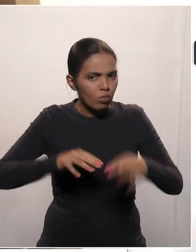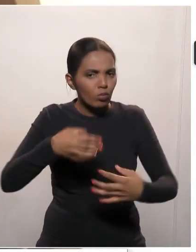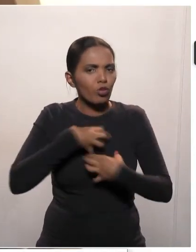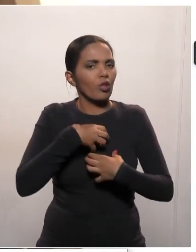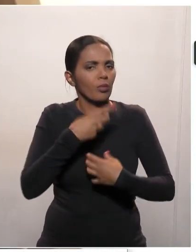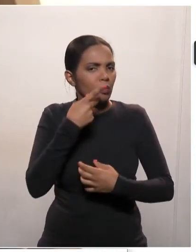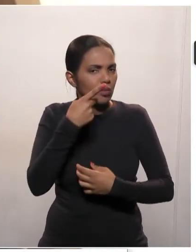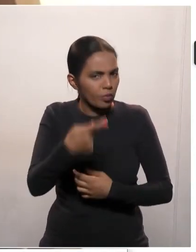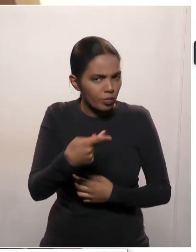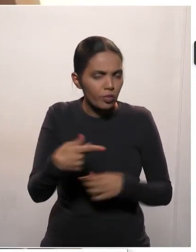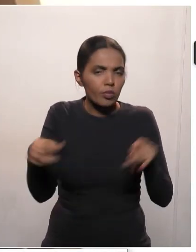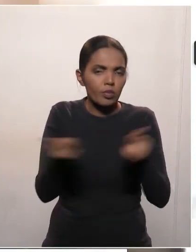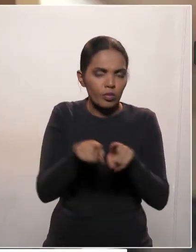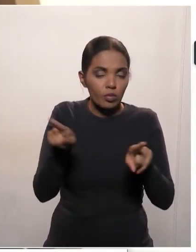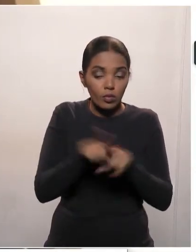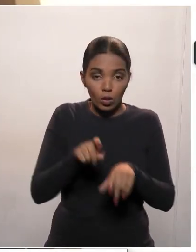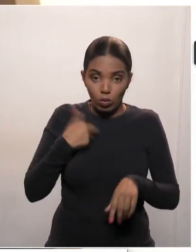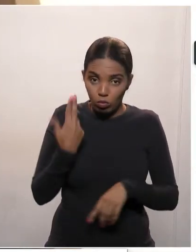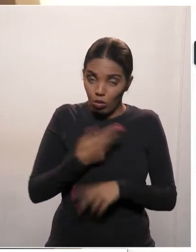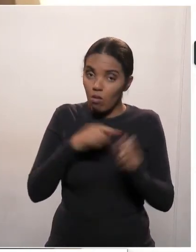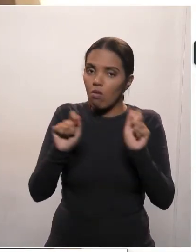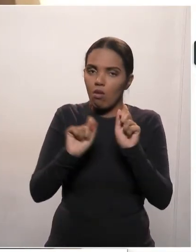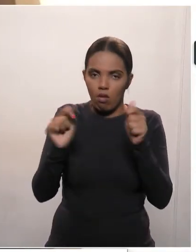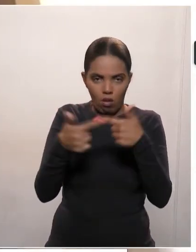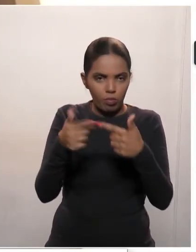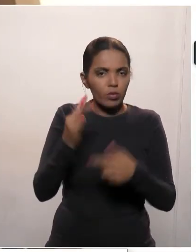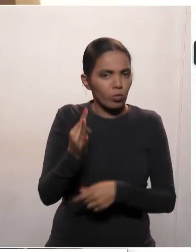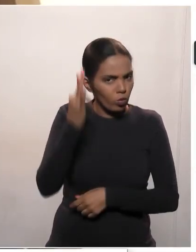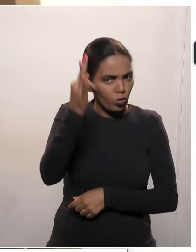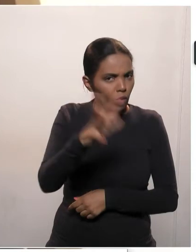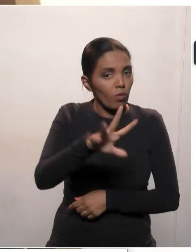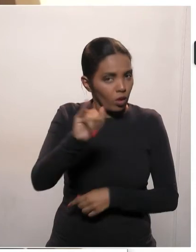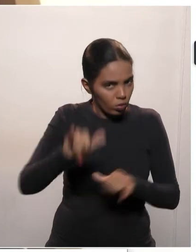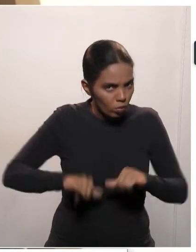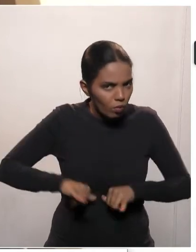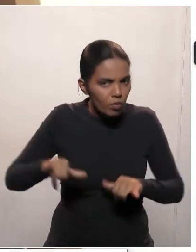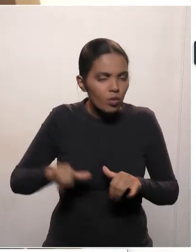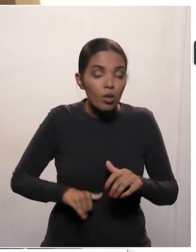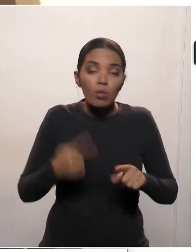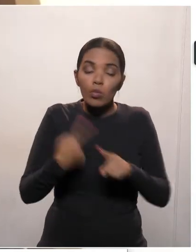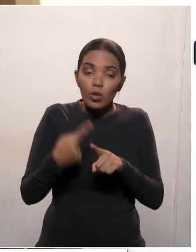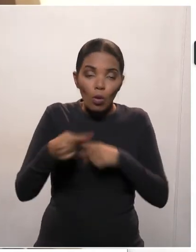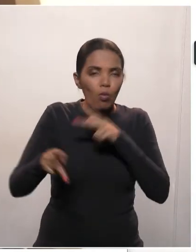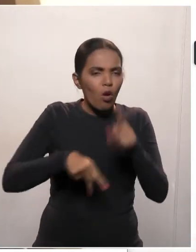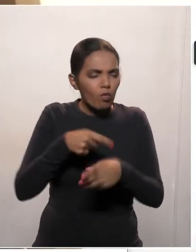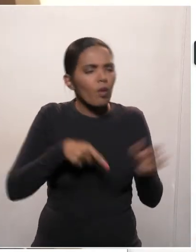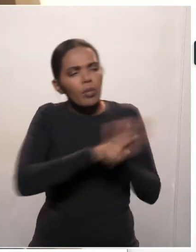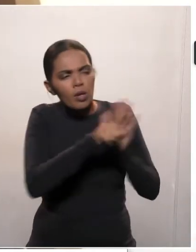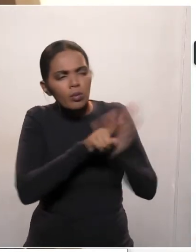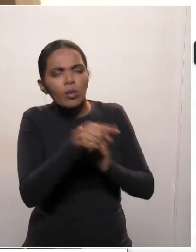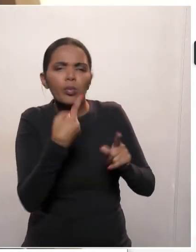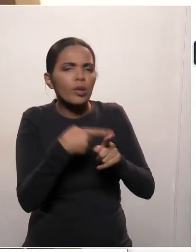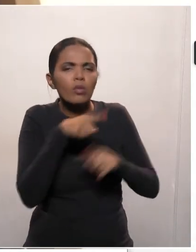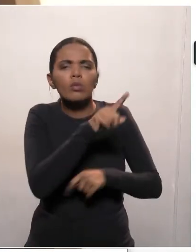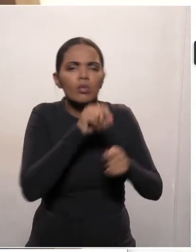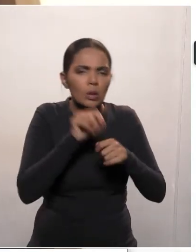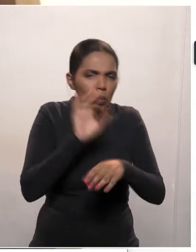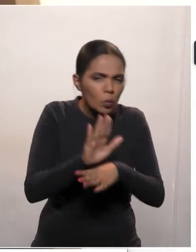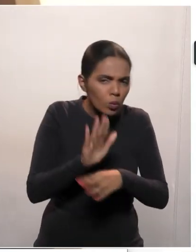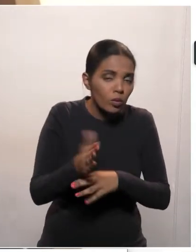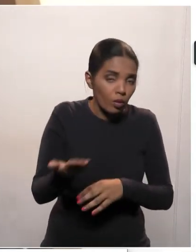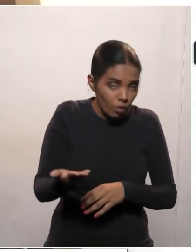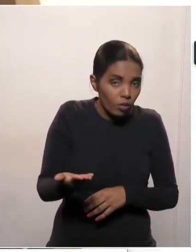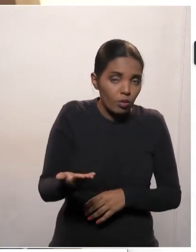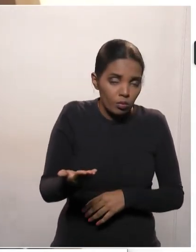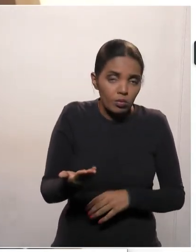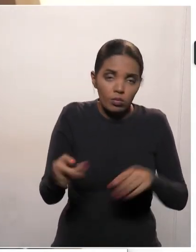trabalhar com cenários, a Assembleia será cobrada sobre isso, nós seremos inquiridos sobre isso, na medida em que começarem a acontecer problemas